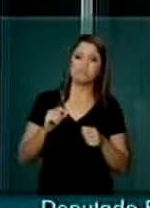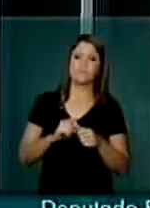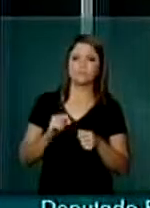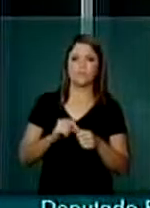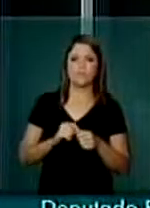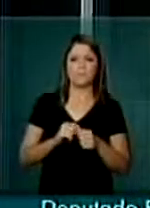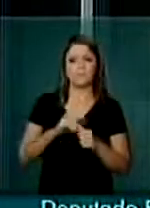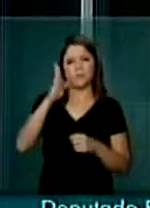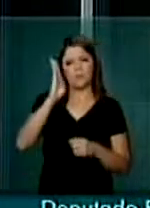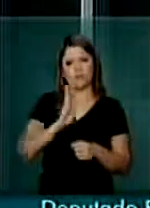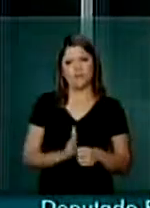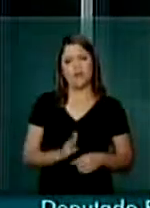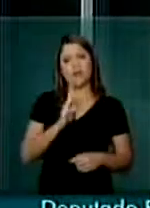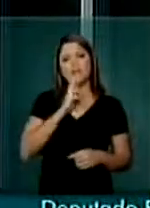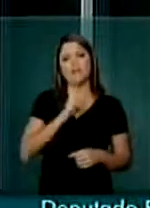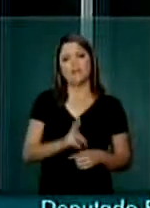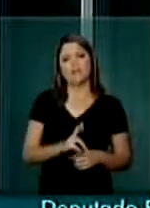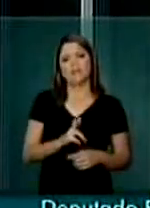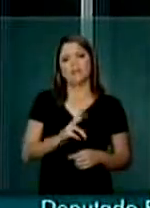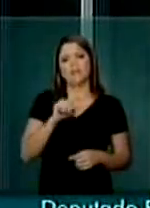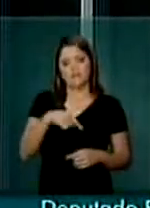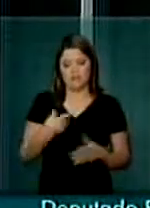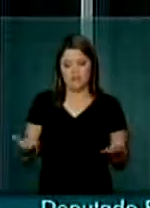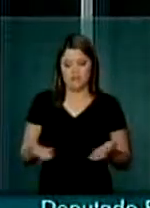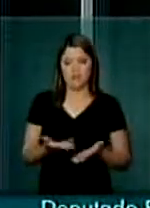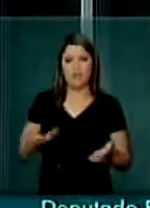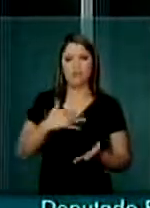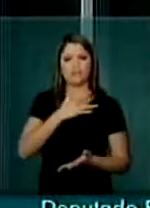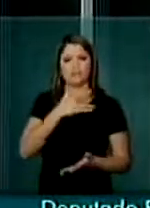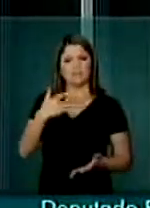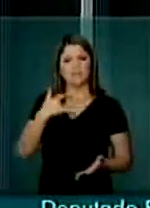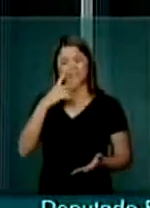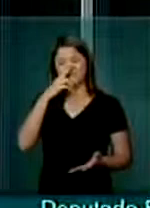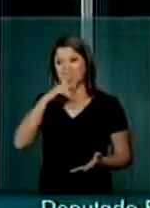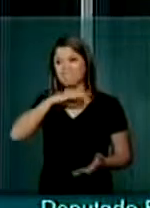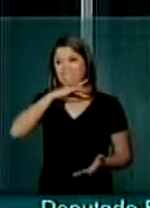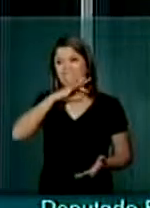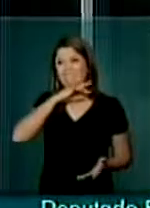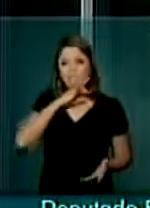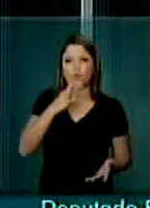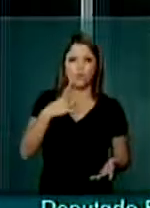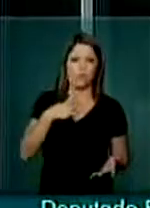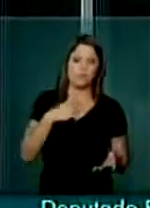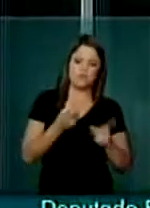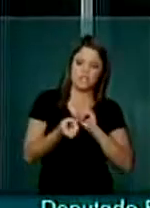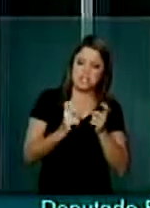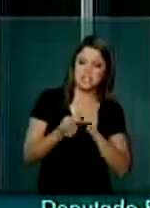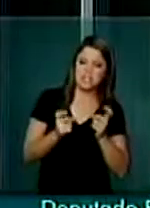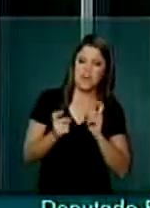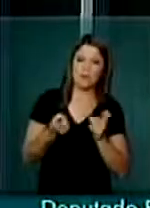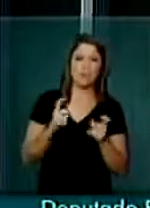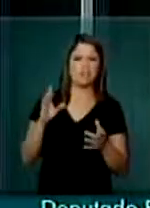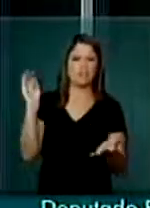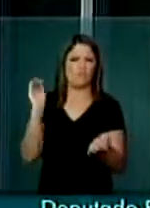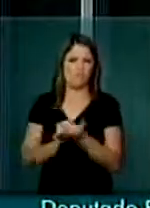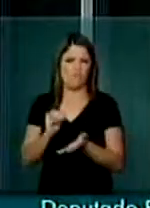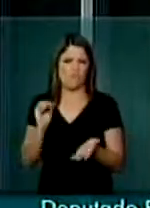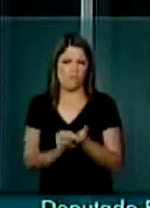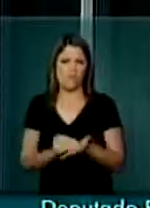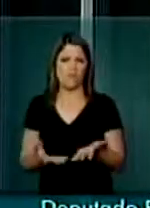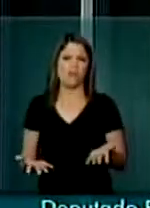o Brasil de resposta nesse momento que a saúde passa um caos na mão de um gerenciamento deficiente